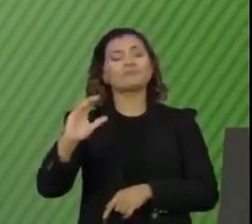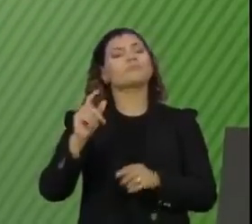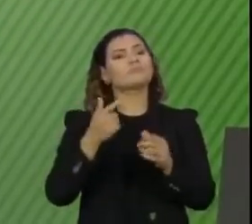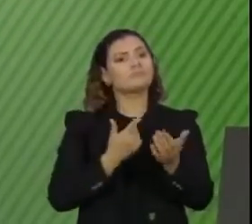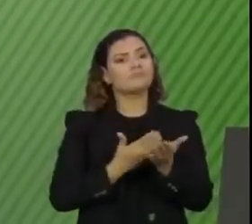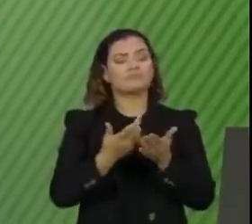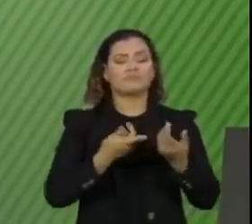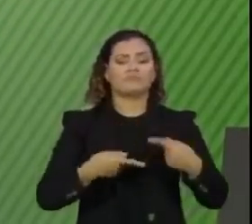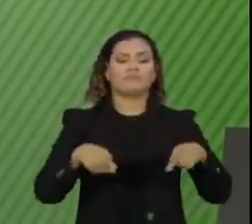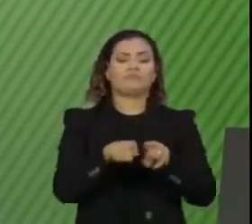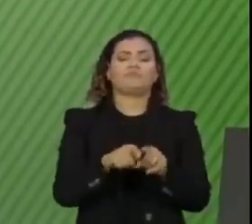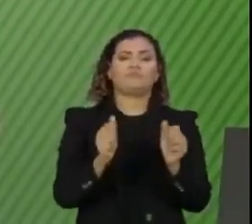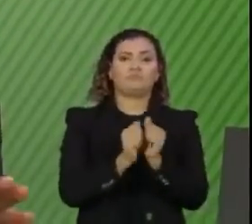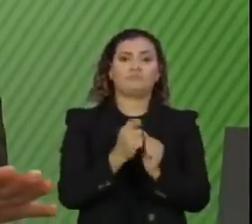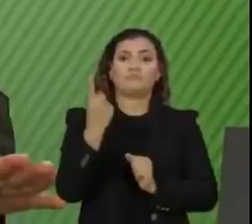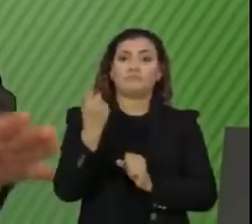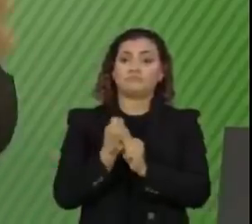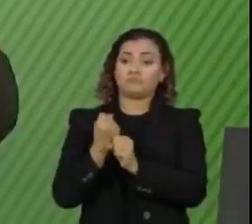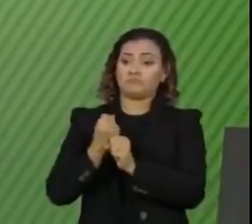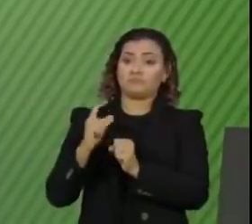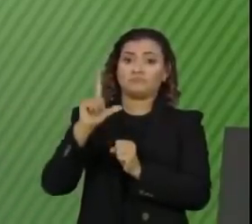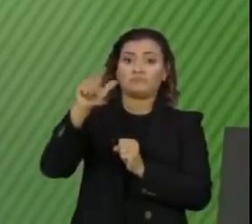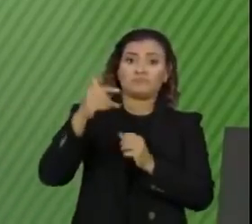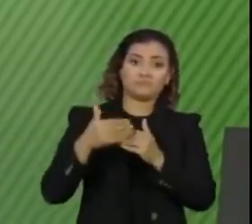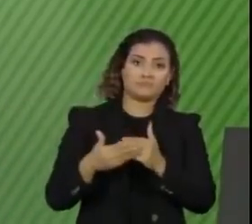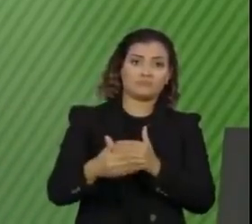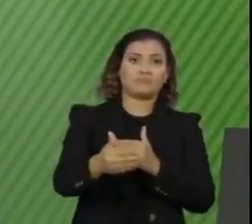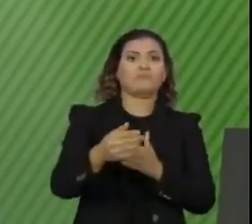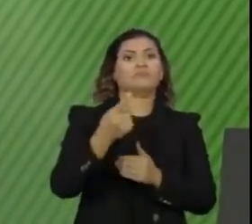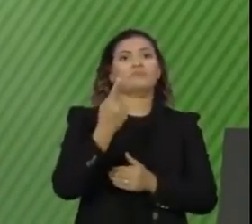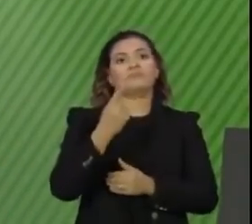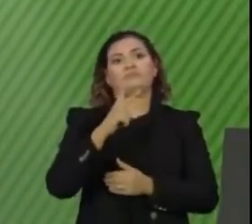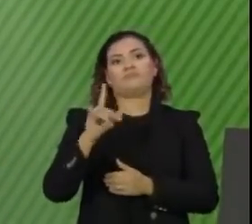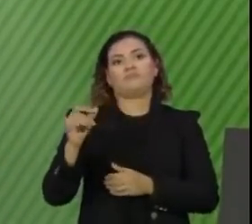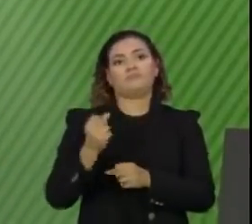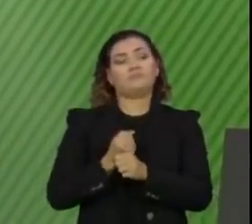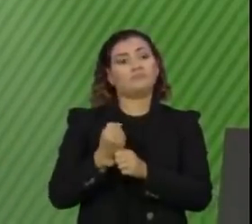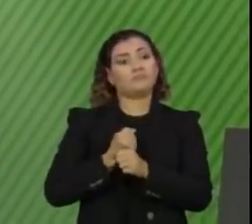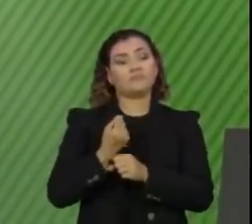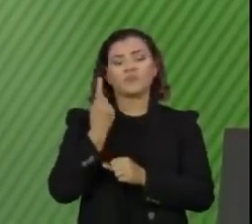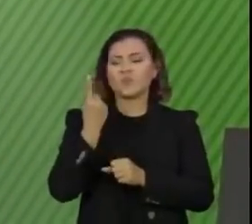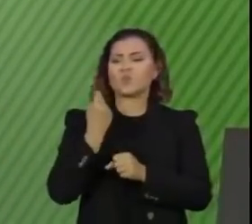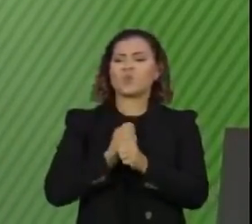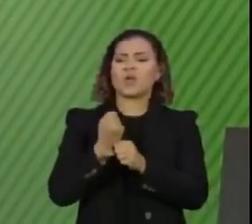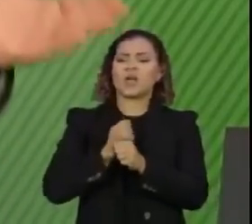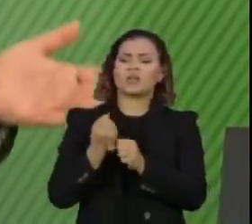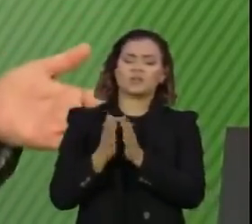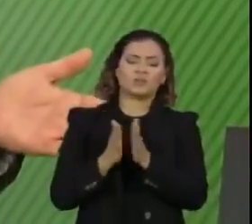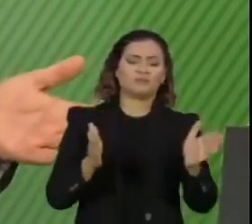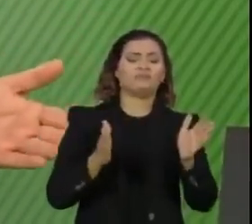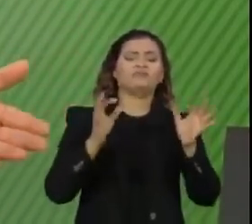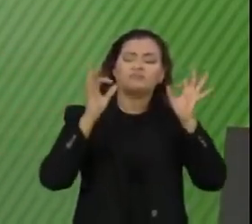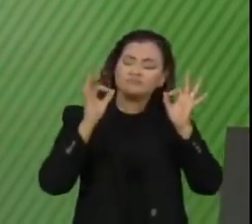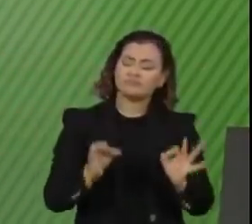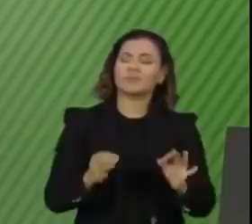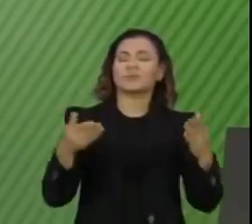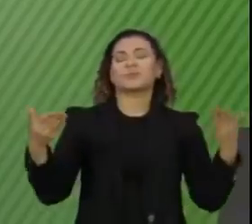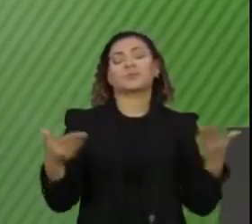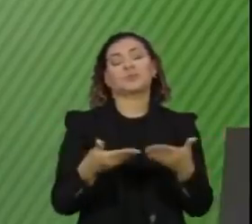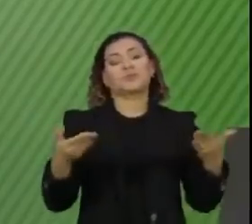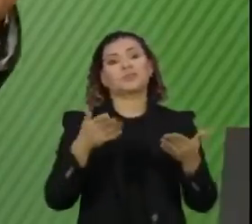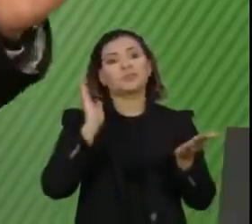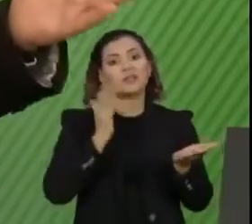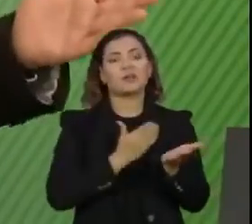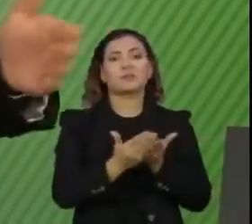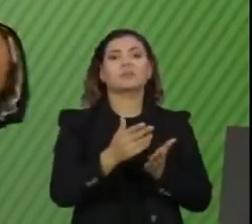Um ano depois, governador, exatamente um ano depois, nós já temos a Coronavac em uso,